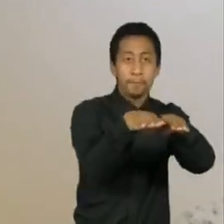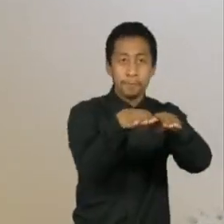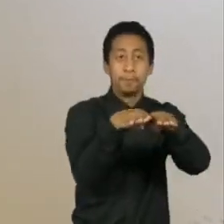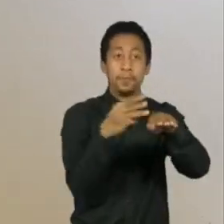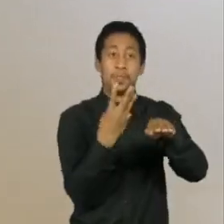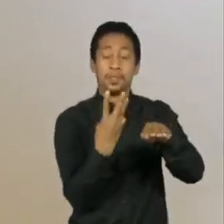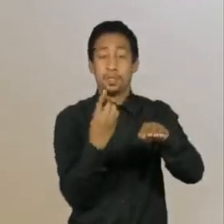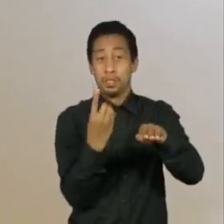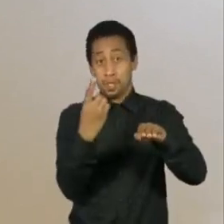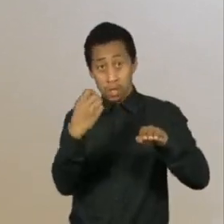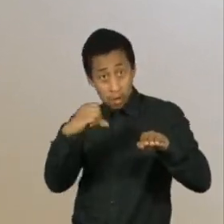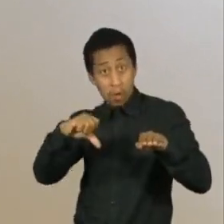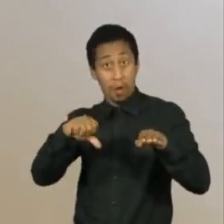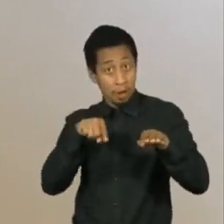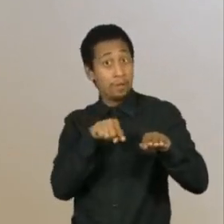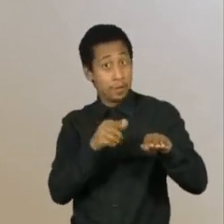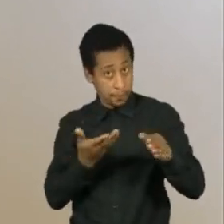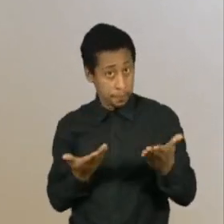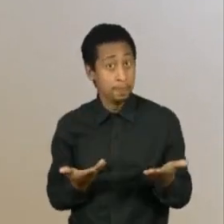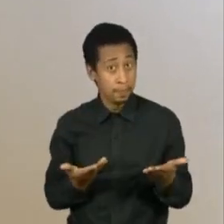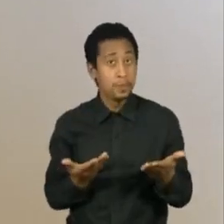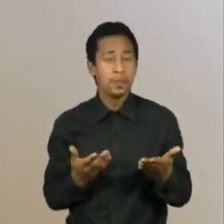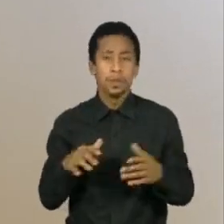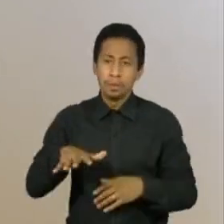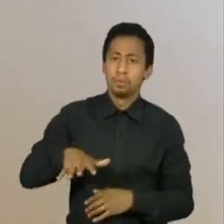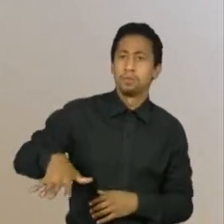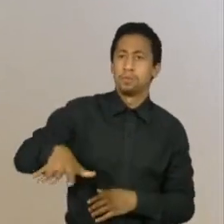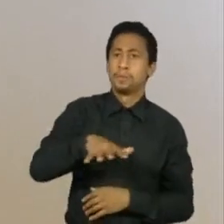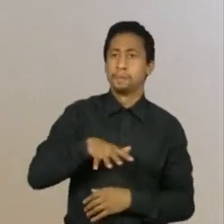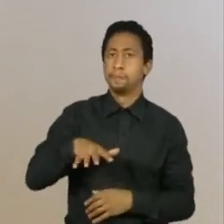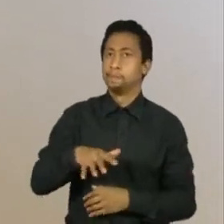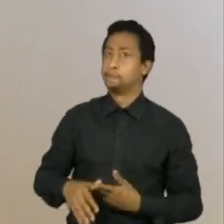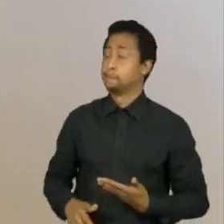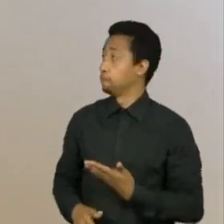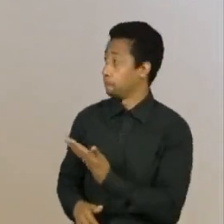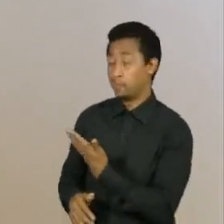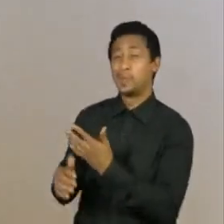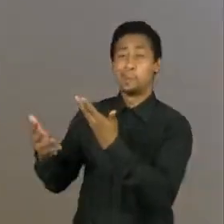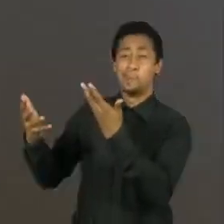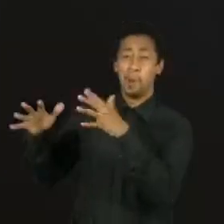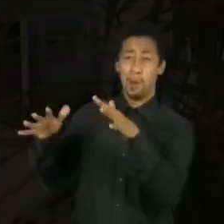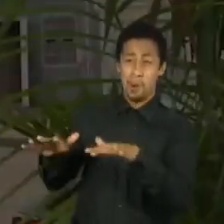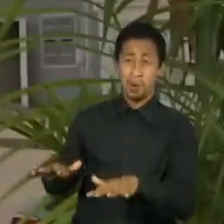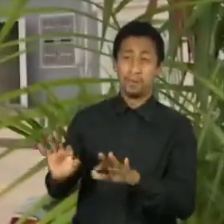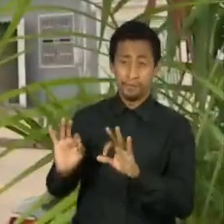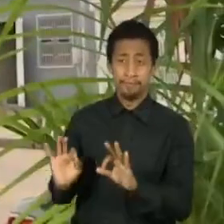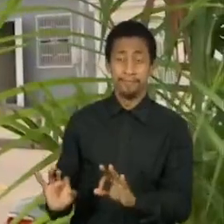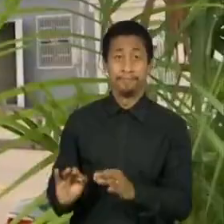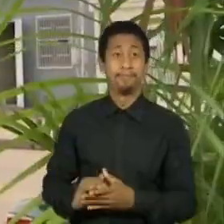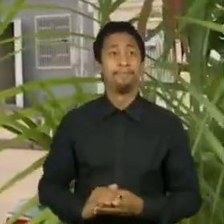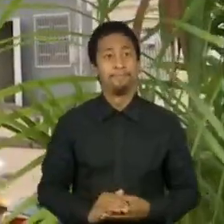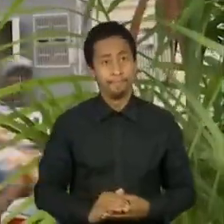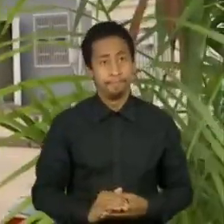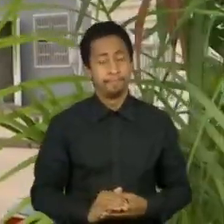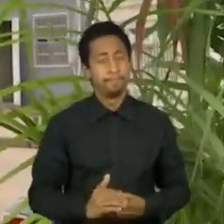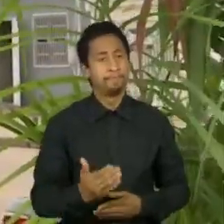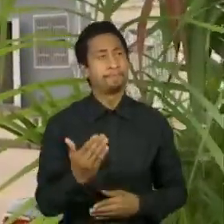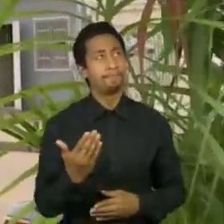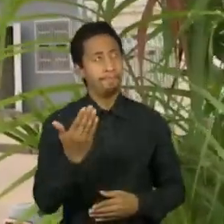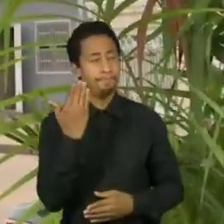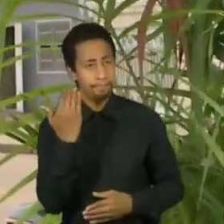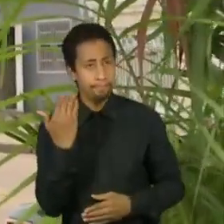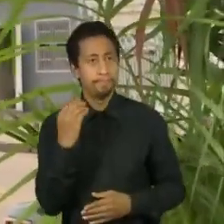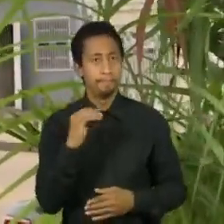oeste do estado do Amazonas. E isso que seria realmente o catástrofe maior. Houveram diversas